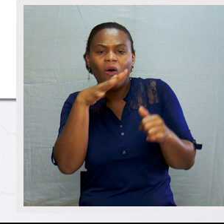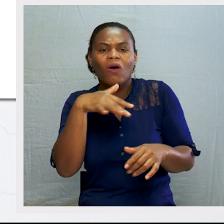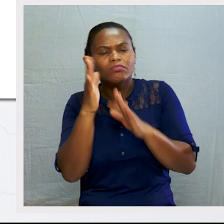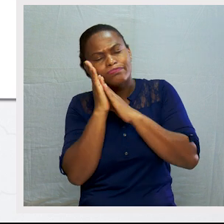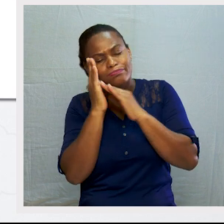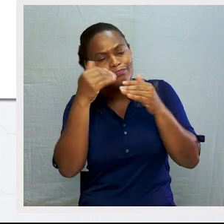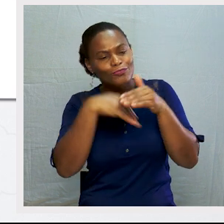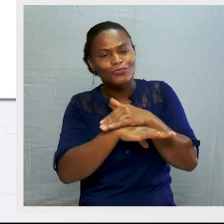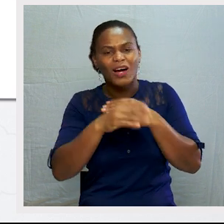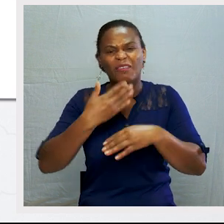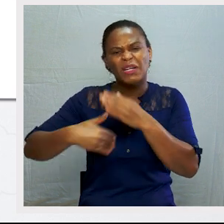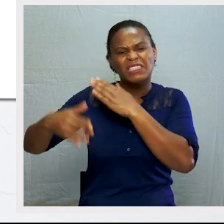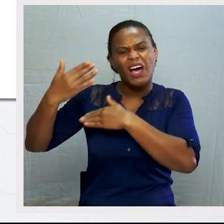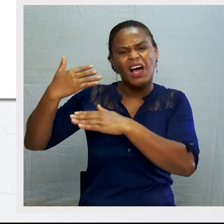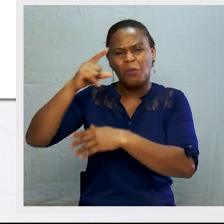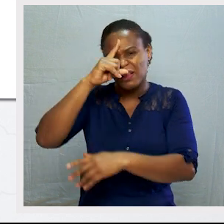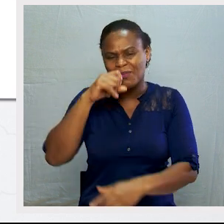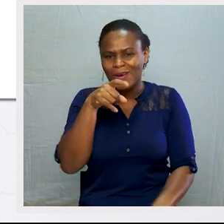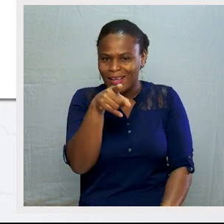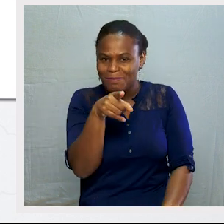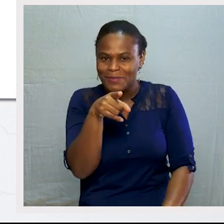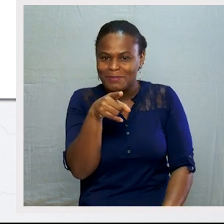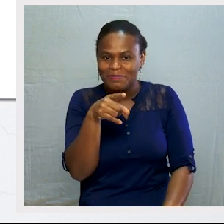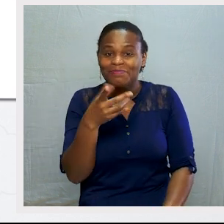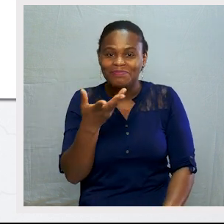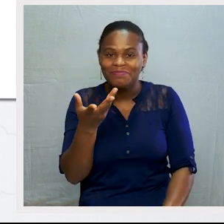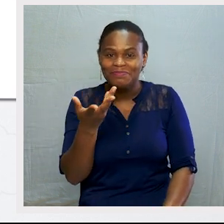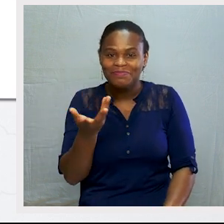Quem se lembra? Quem se lembra?